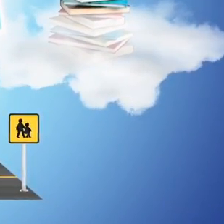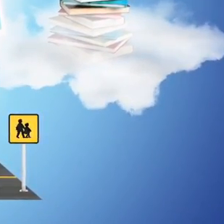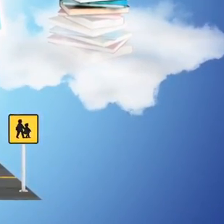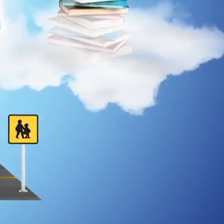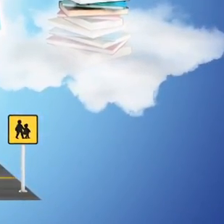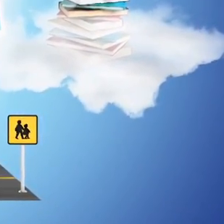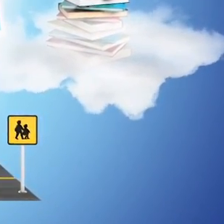E aí Tchau. Tchau.